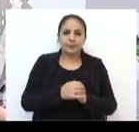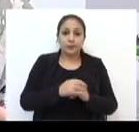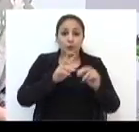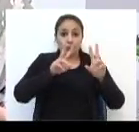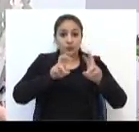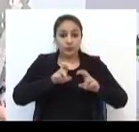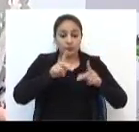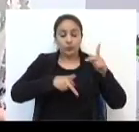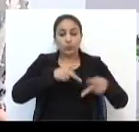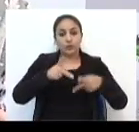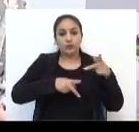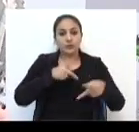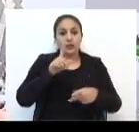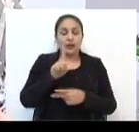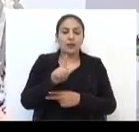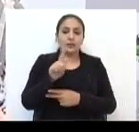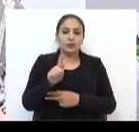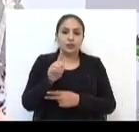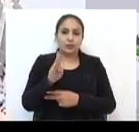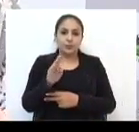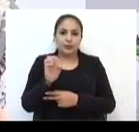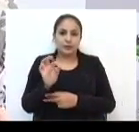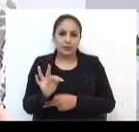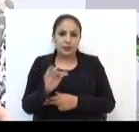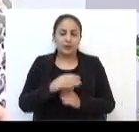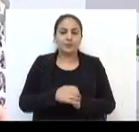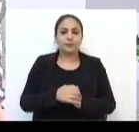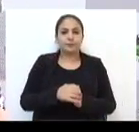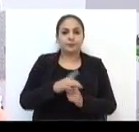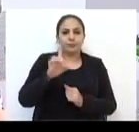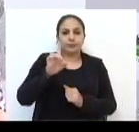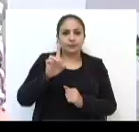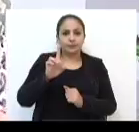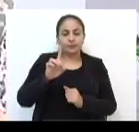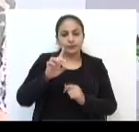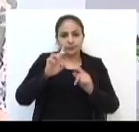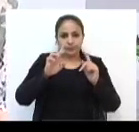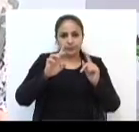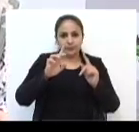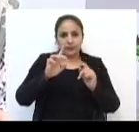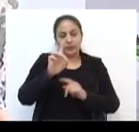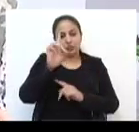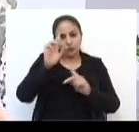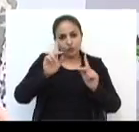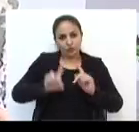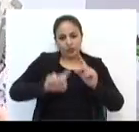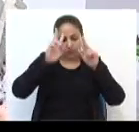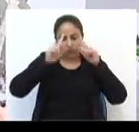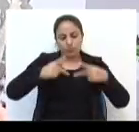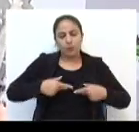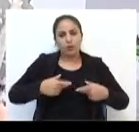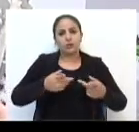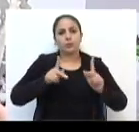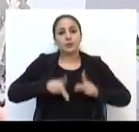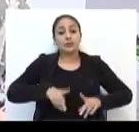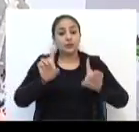casa, como a questão da população LGBT, direitos humanos, das pessoas com deficiência,